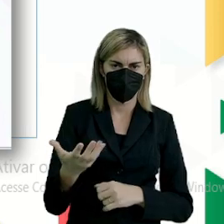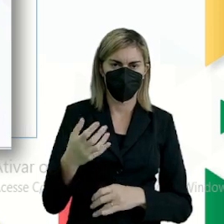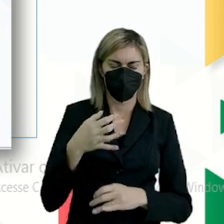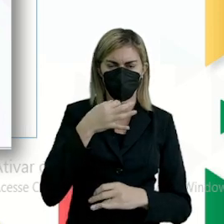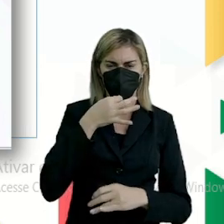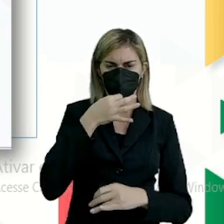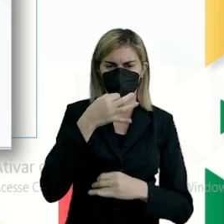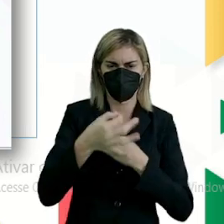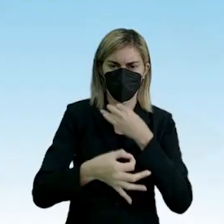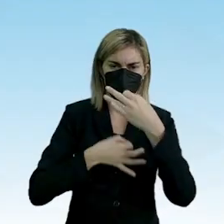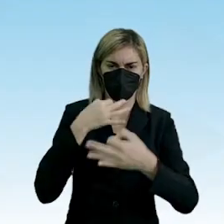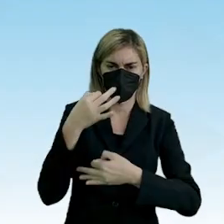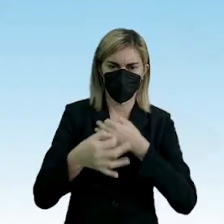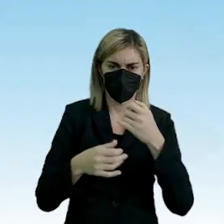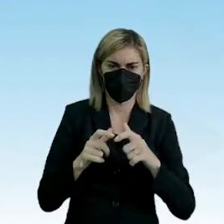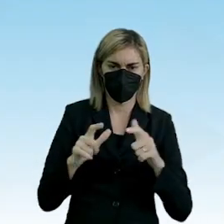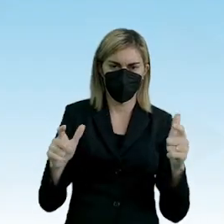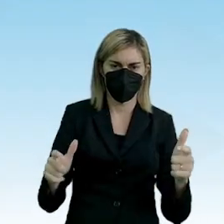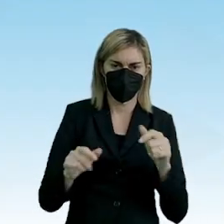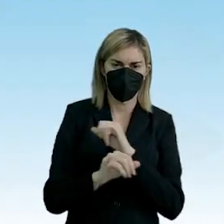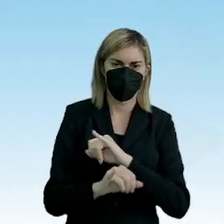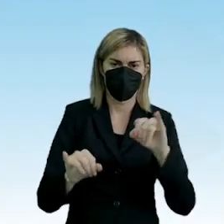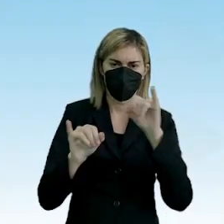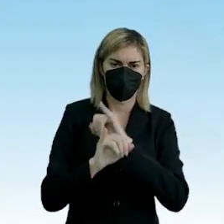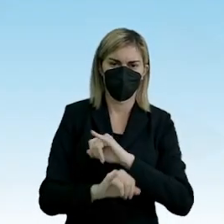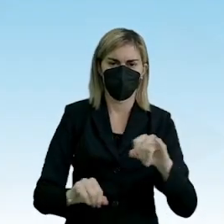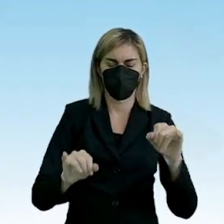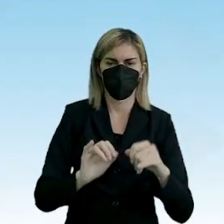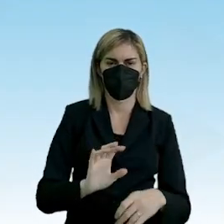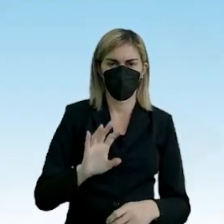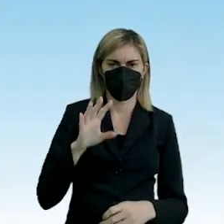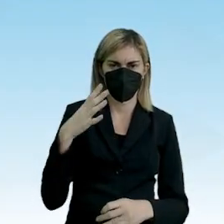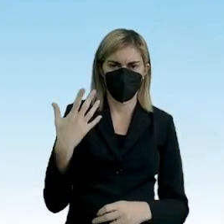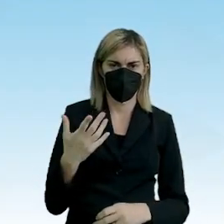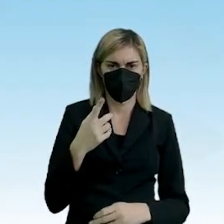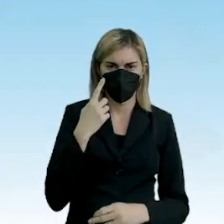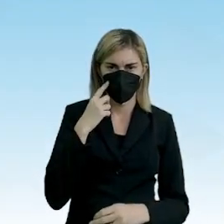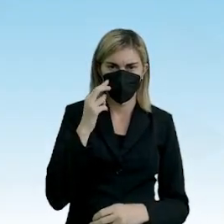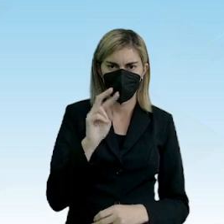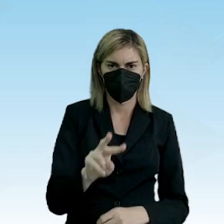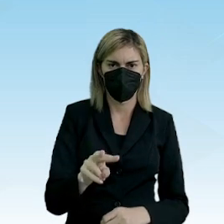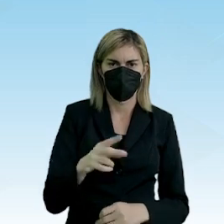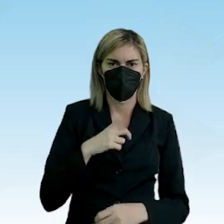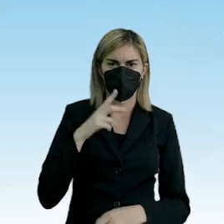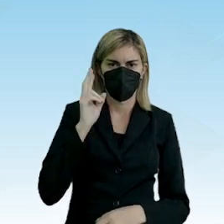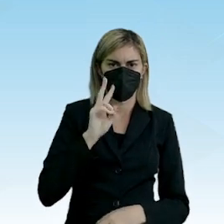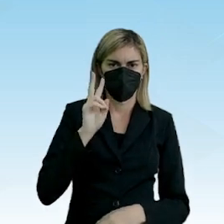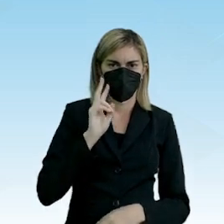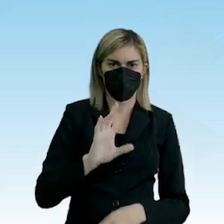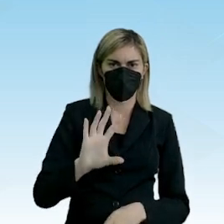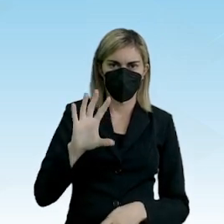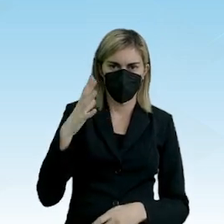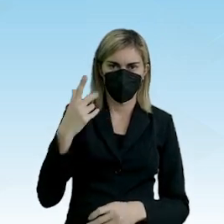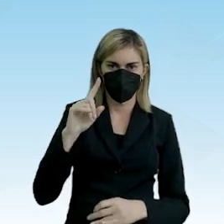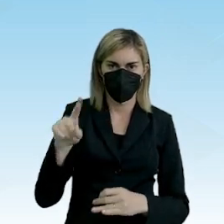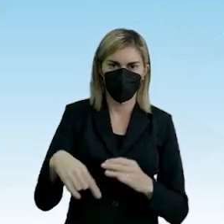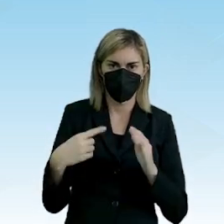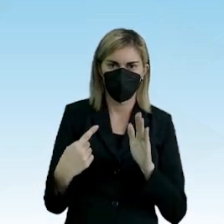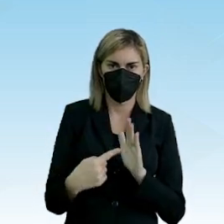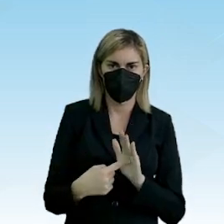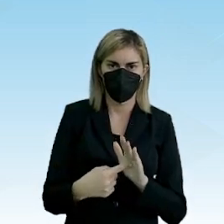opinião. Em geral, a notícia, nós temos o fato. Então, vejam só aqui. Lembrar que o fato, ele é objetivo.